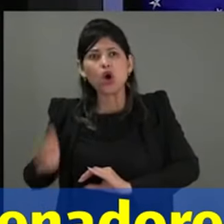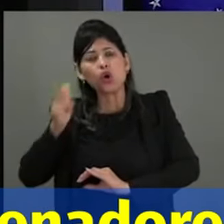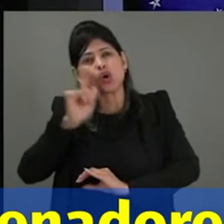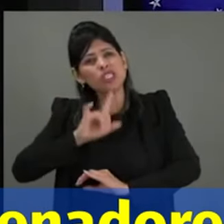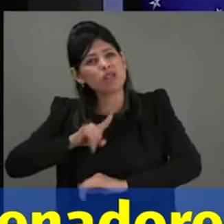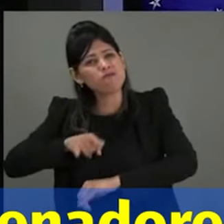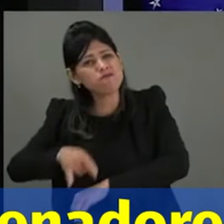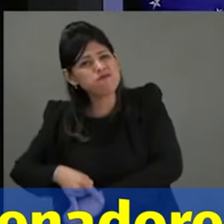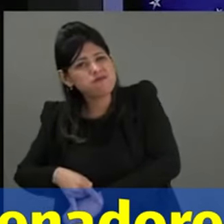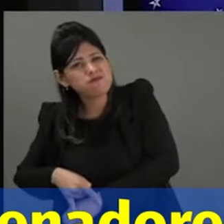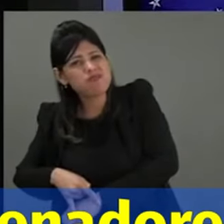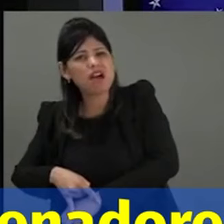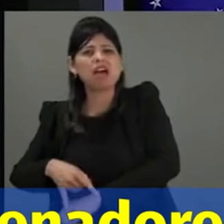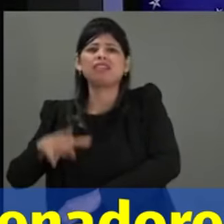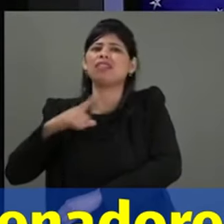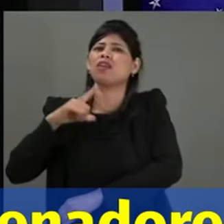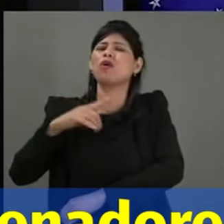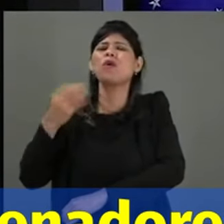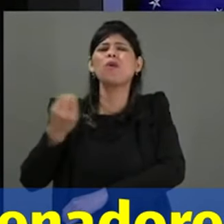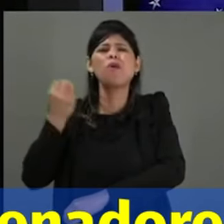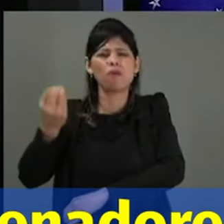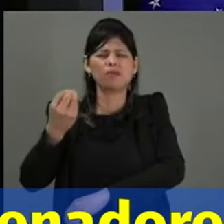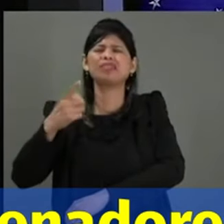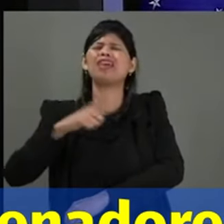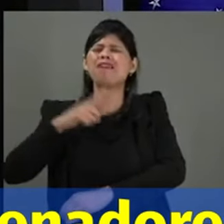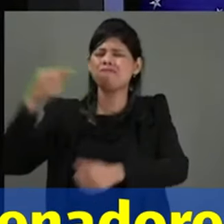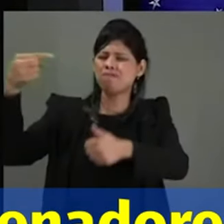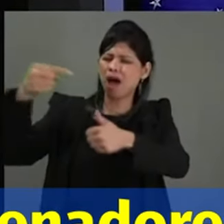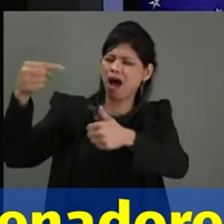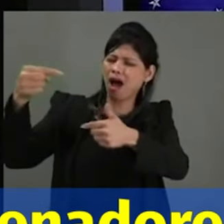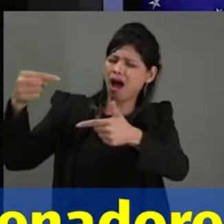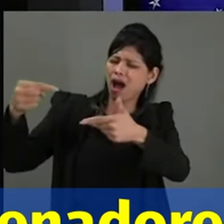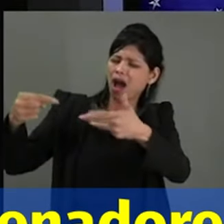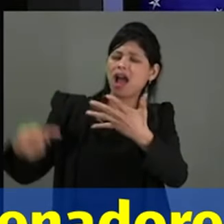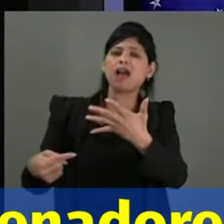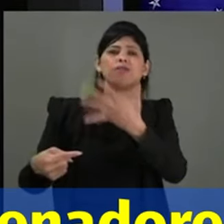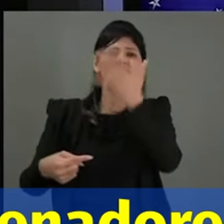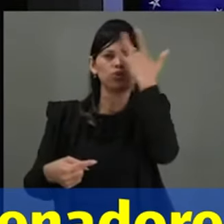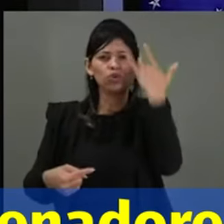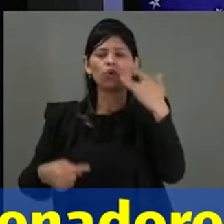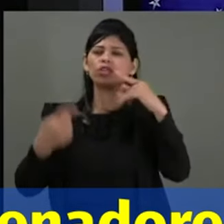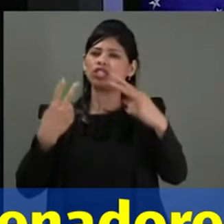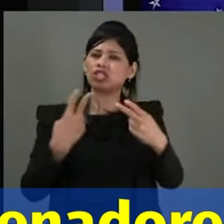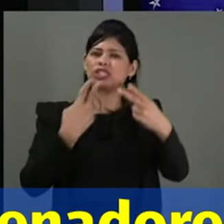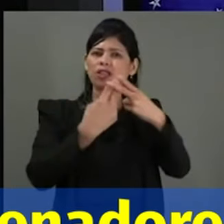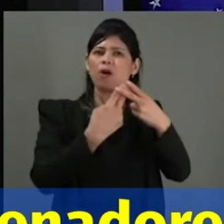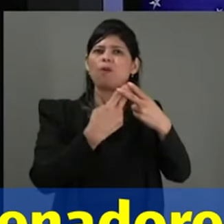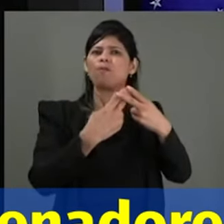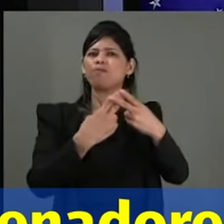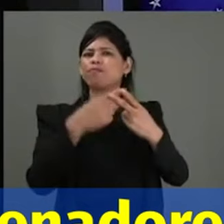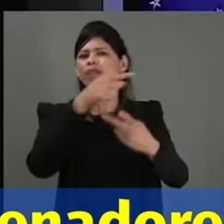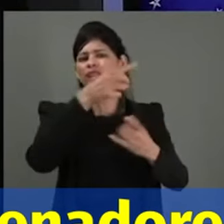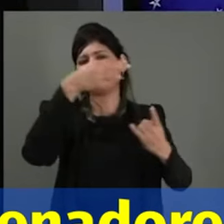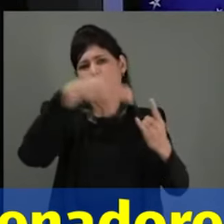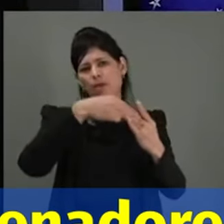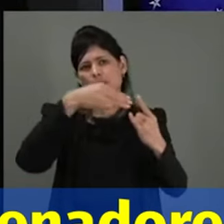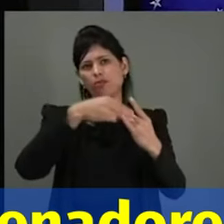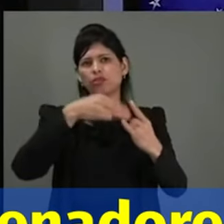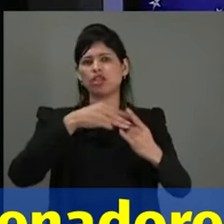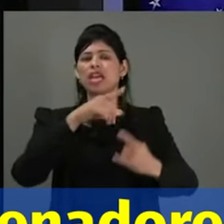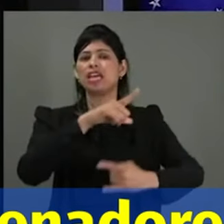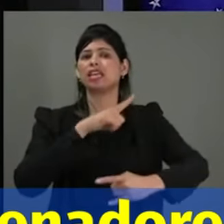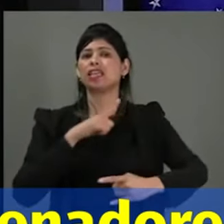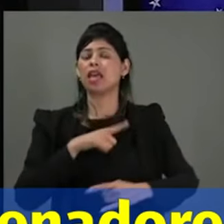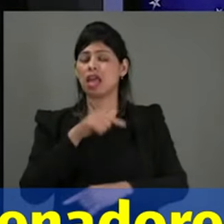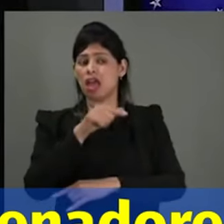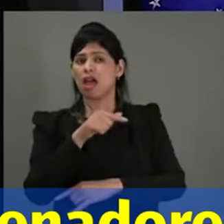casos, existem sérios casos sociais, como o de Robson, pai de três crianças, com um, dois